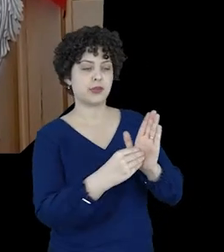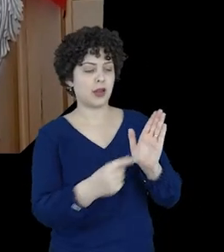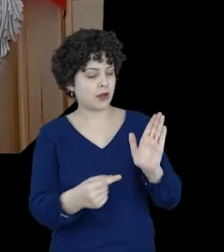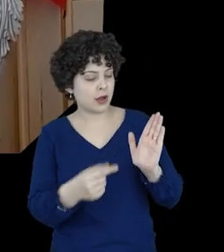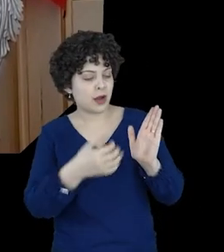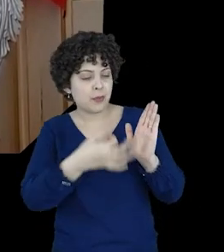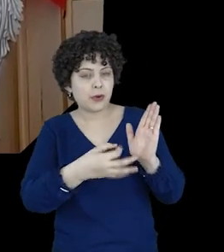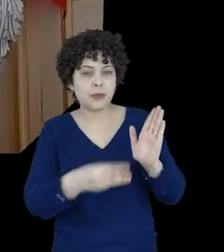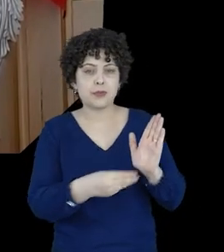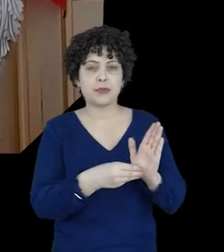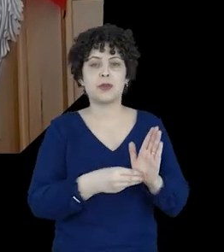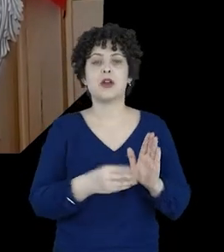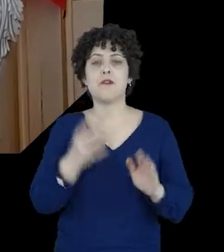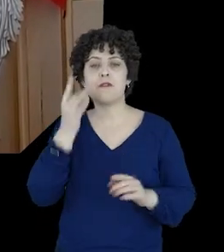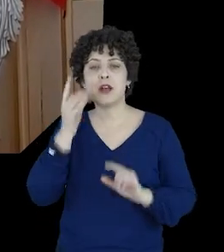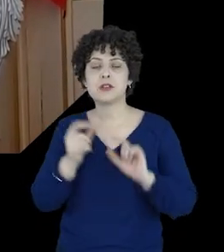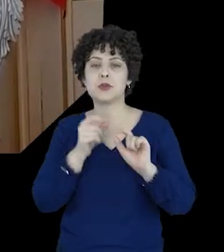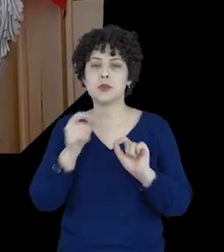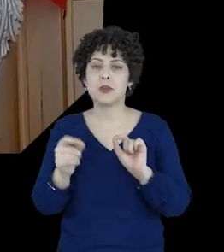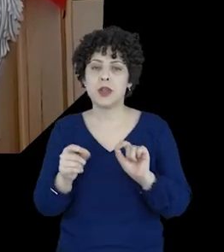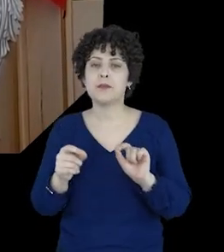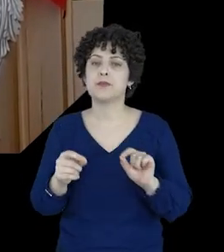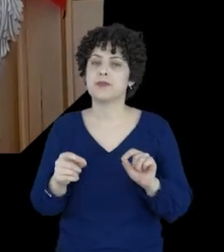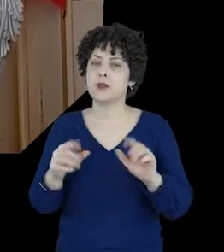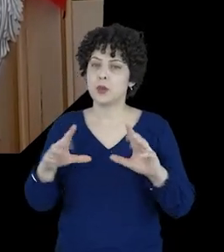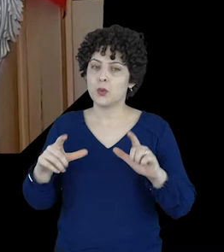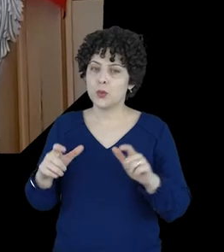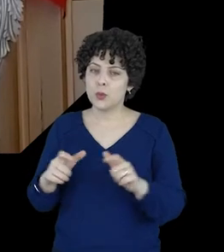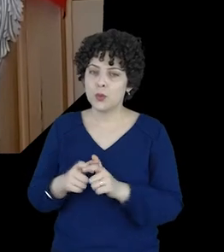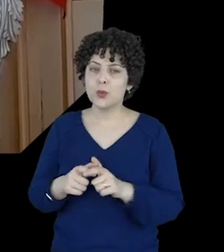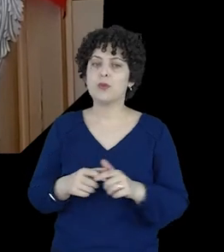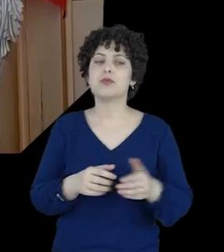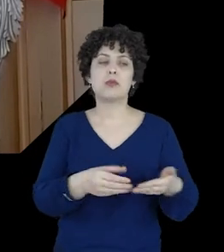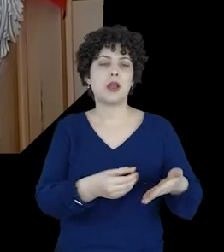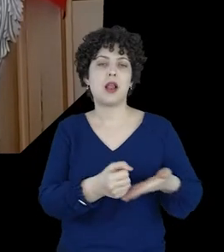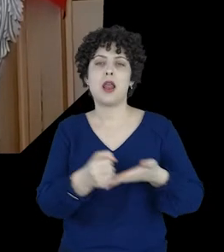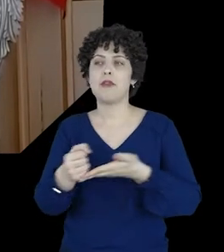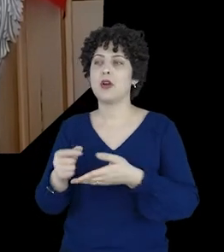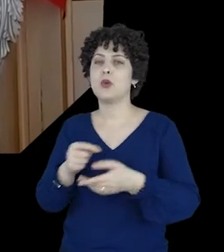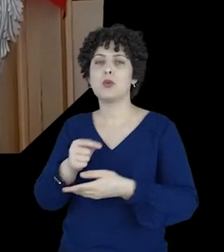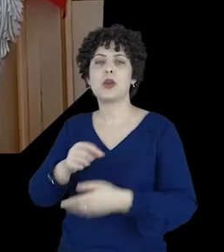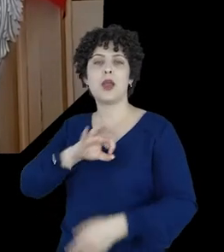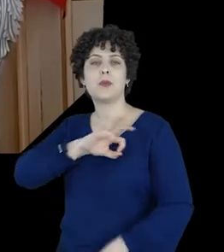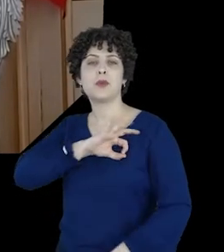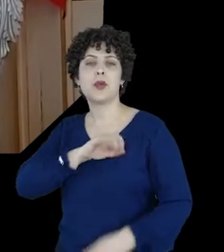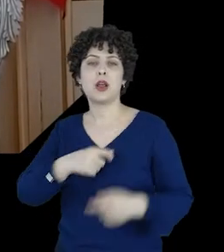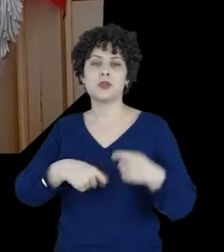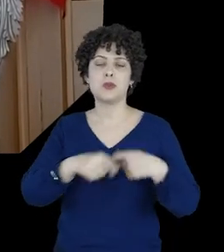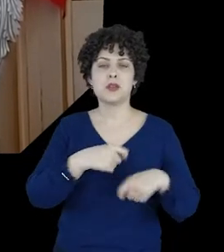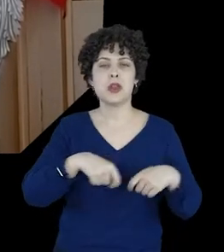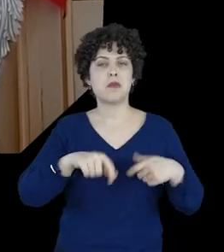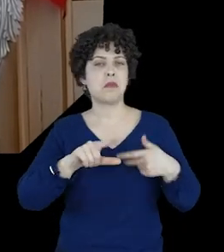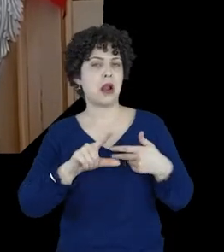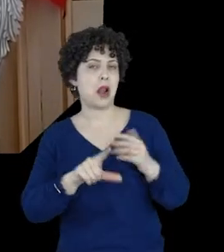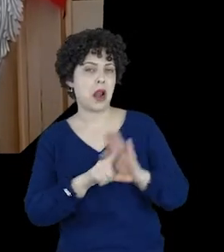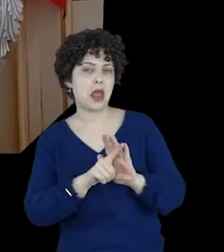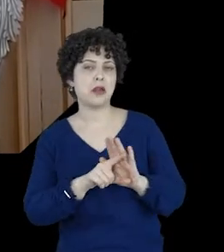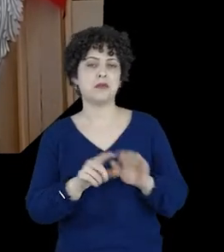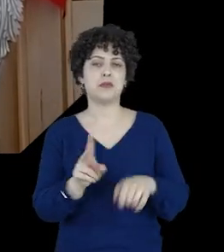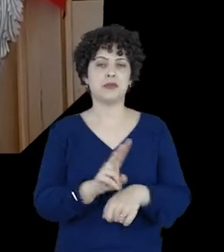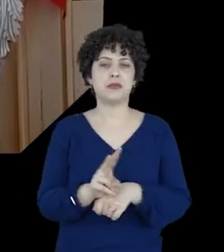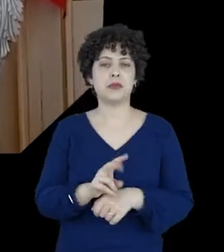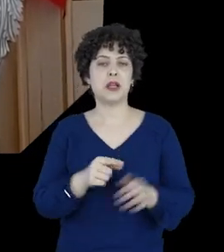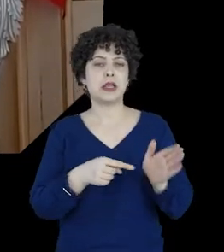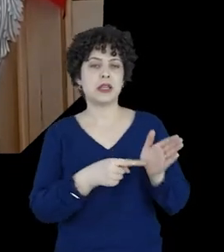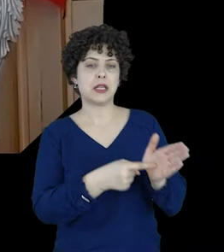facilitando o recenseamento e enviando às autoridades, sejam elas administrativas ou judiciárias, os